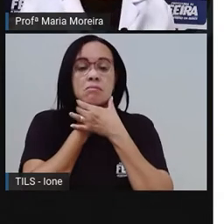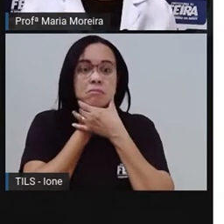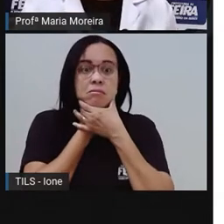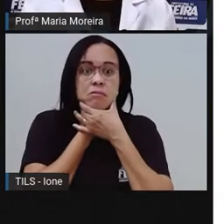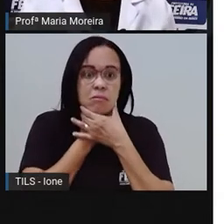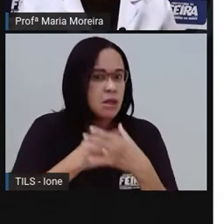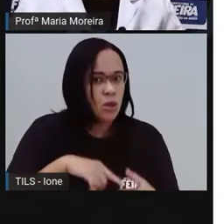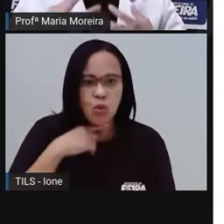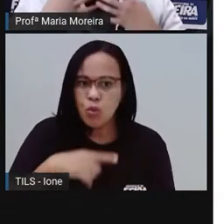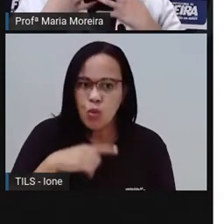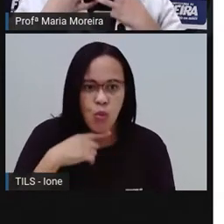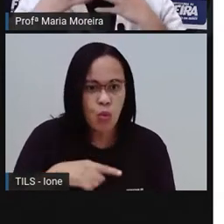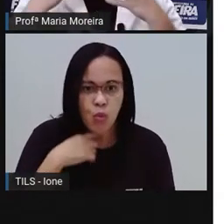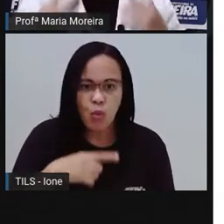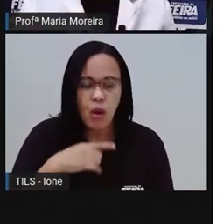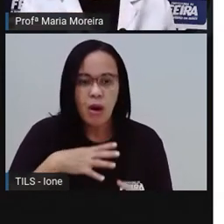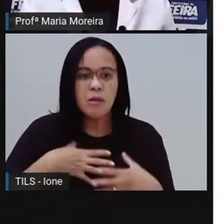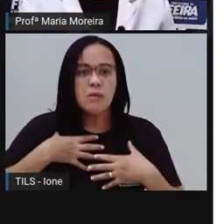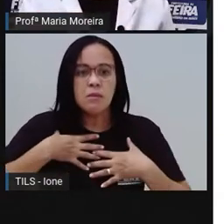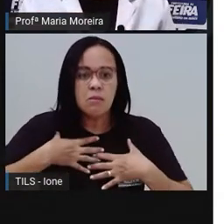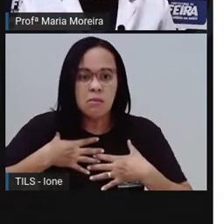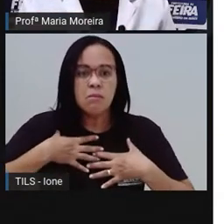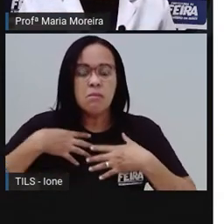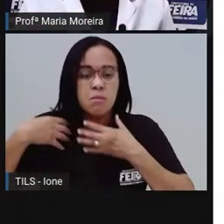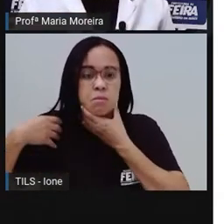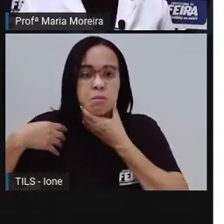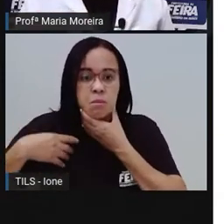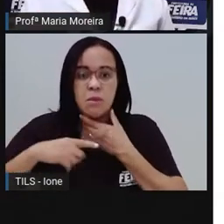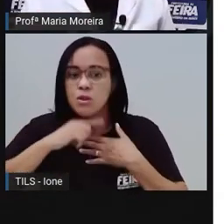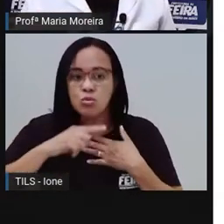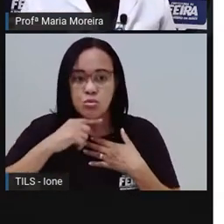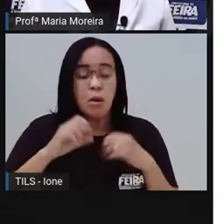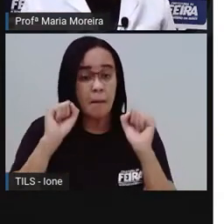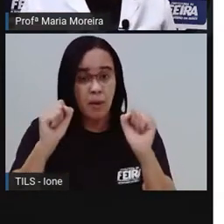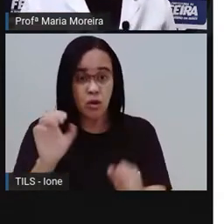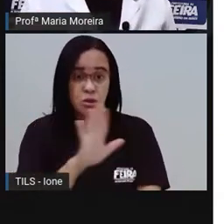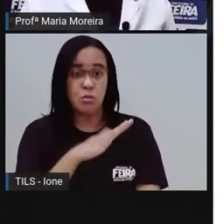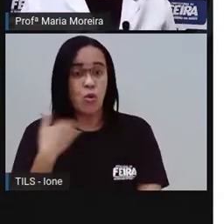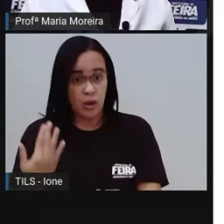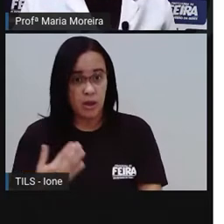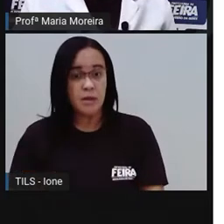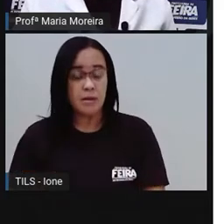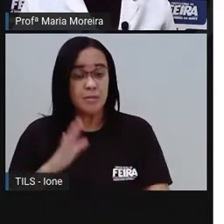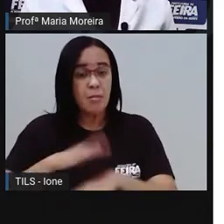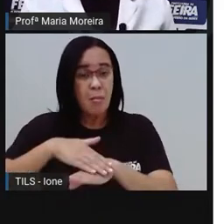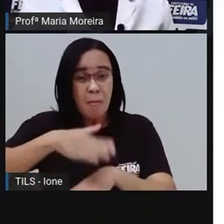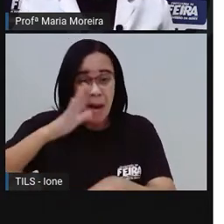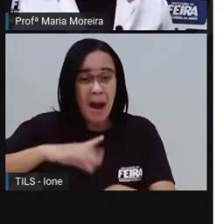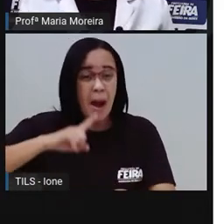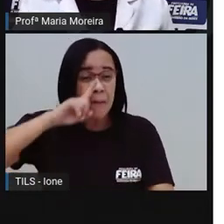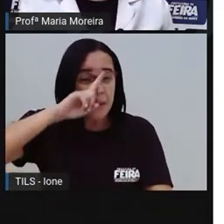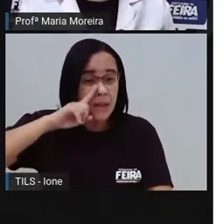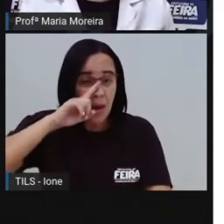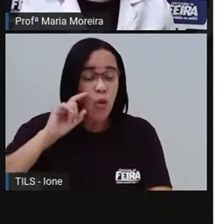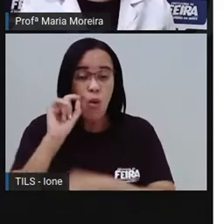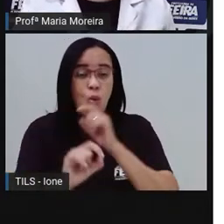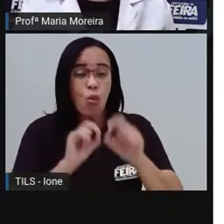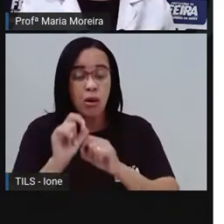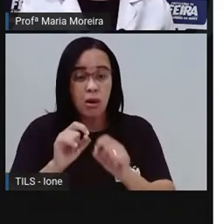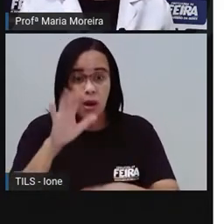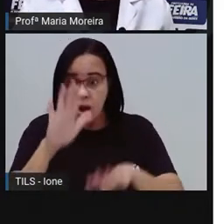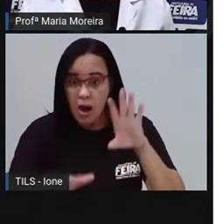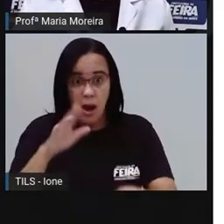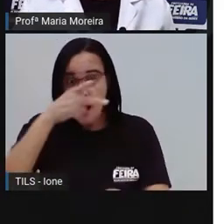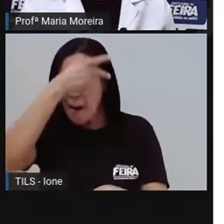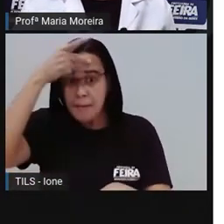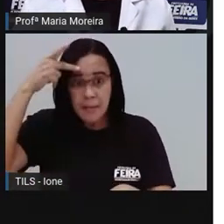respirar. E aí você fica sufocado e morre por asfixia. O mais perigoso, gente, é que a pessoa não percebe